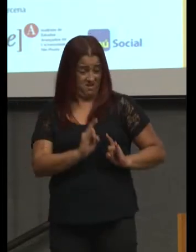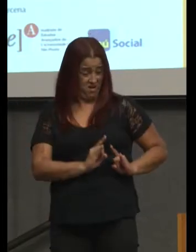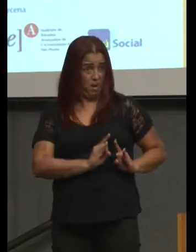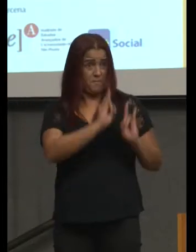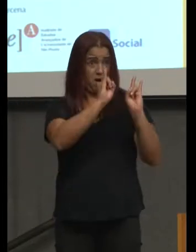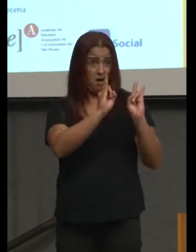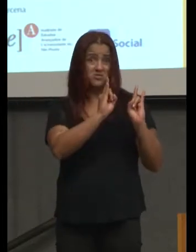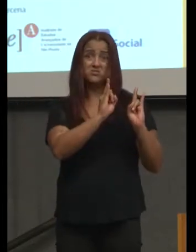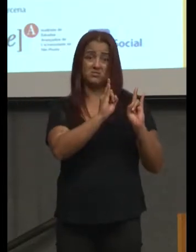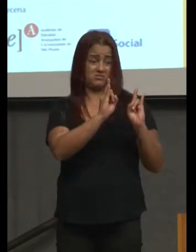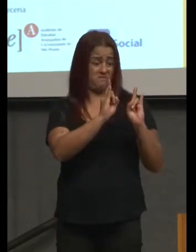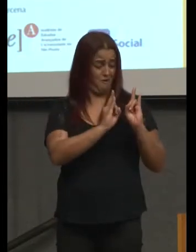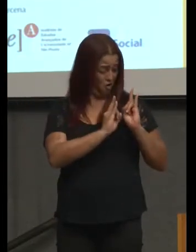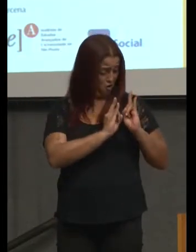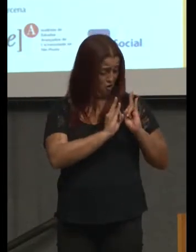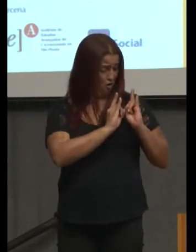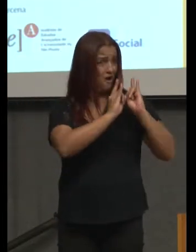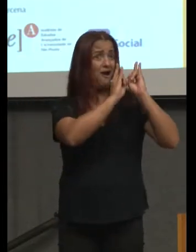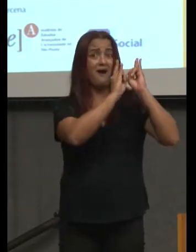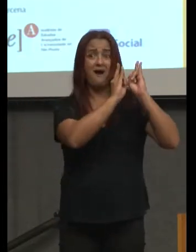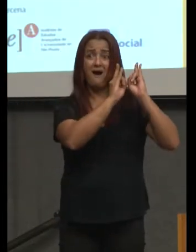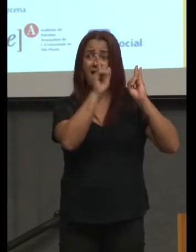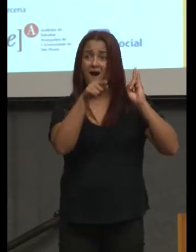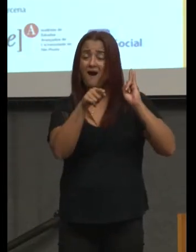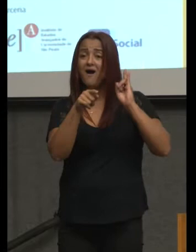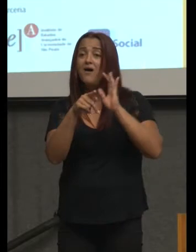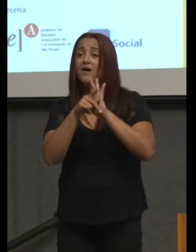tudo era de milicianos.